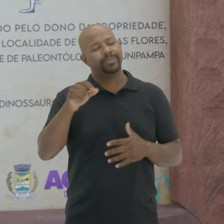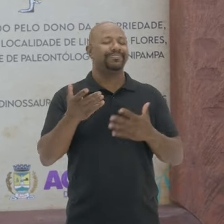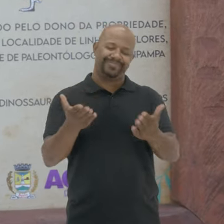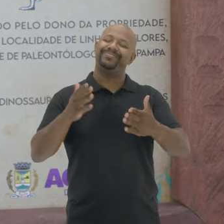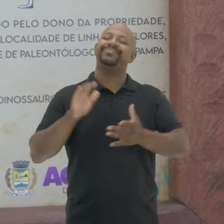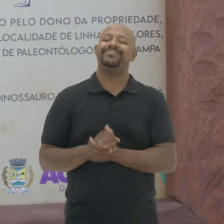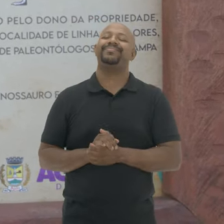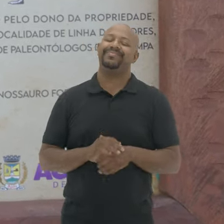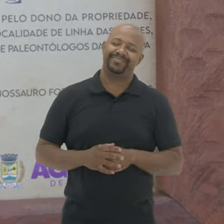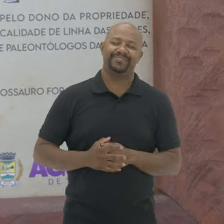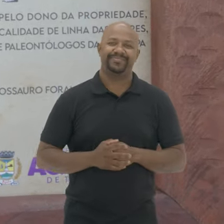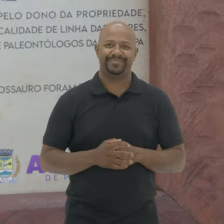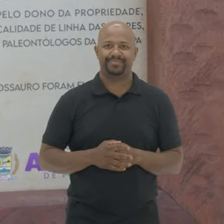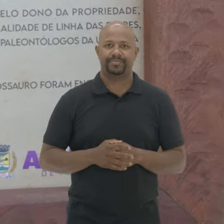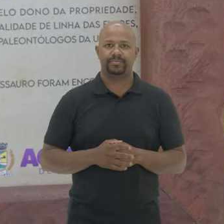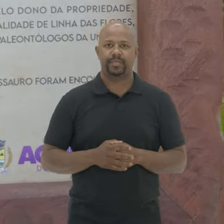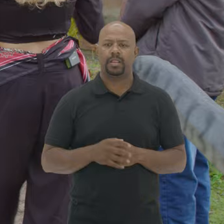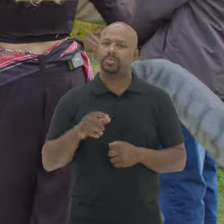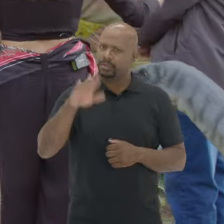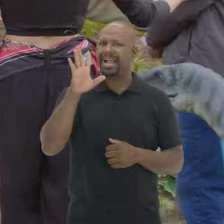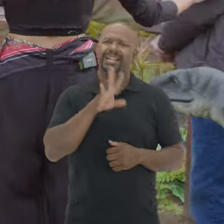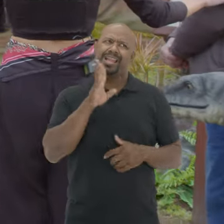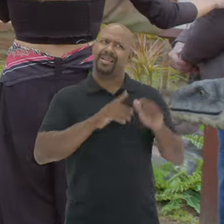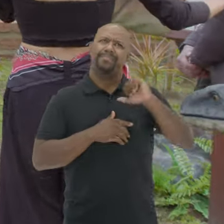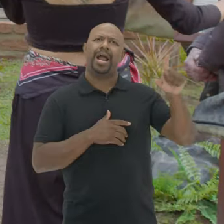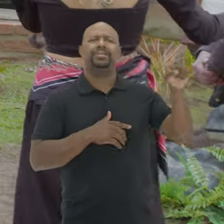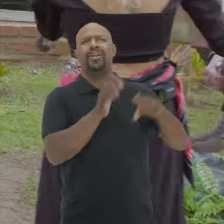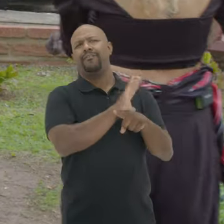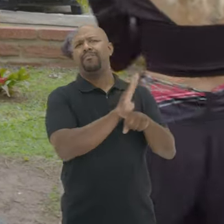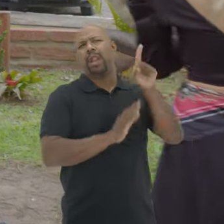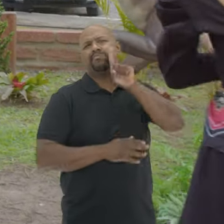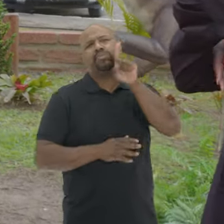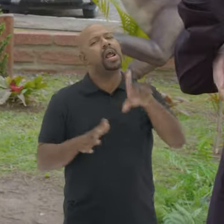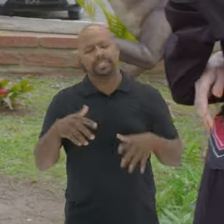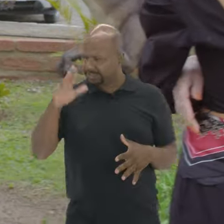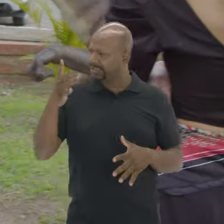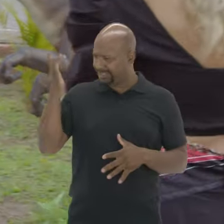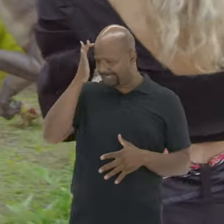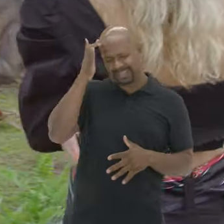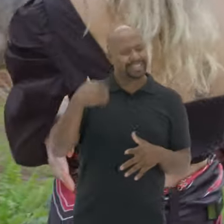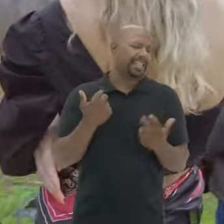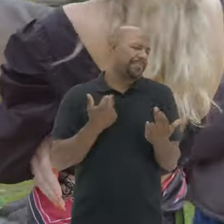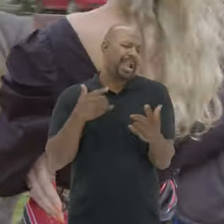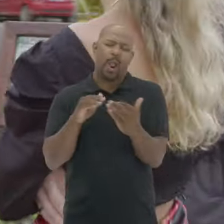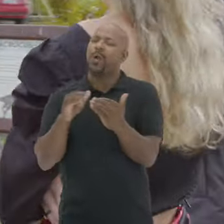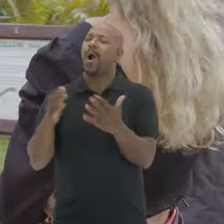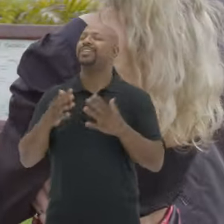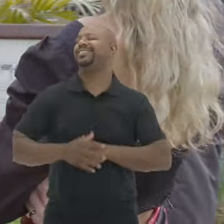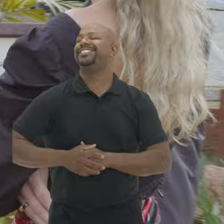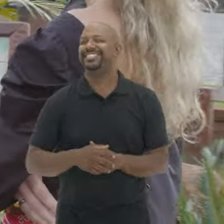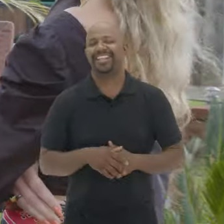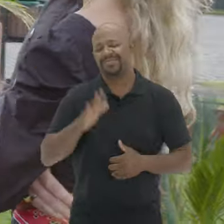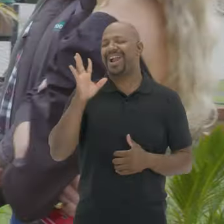Dilo Manu aponta para a placa Os nossos são mais legais Que os dos filmes americanos Né? Se eu não acha São também acham Eu